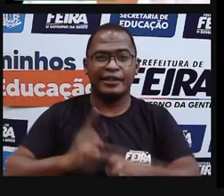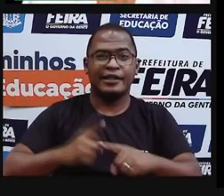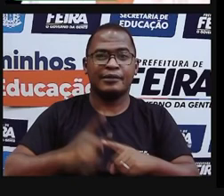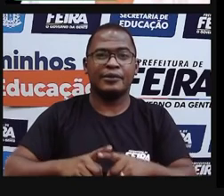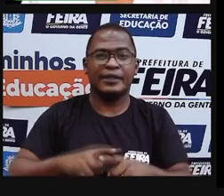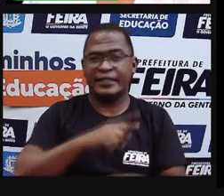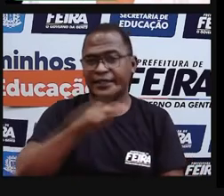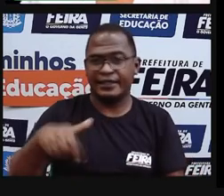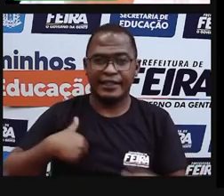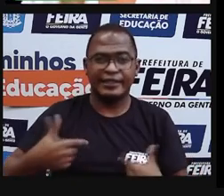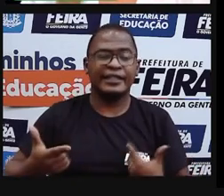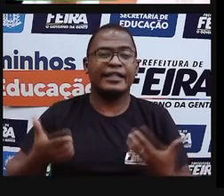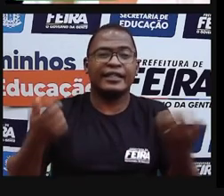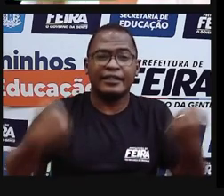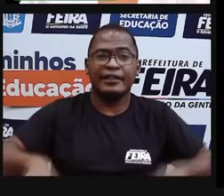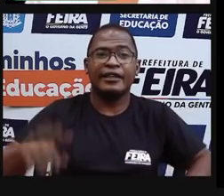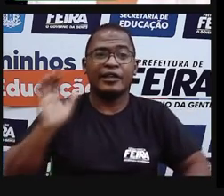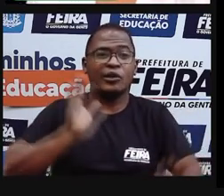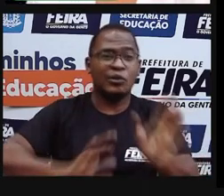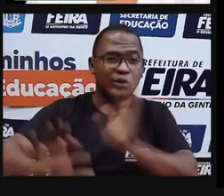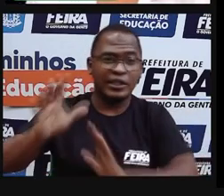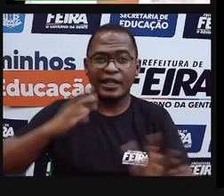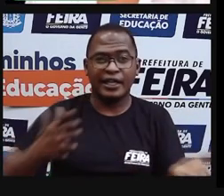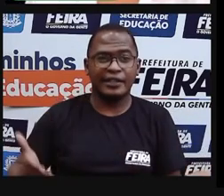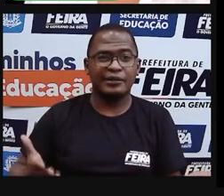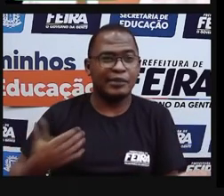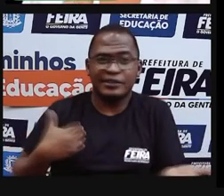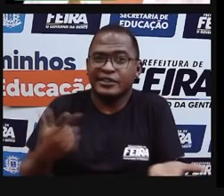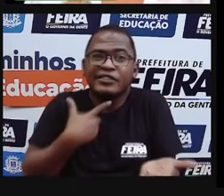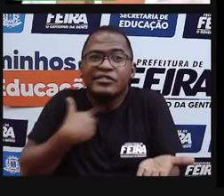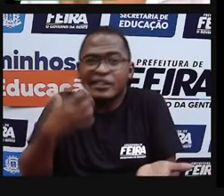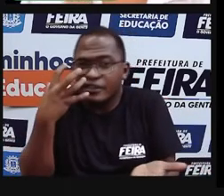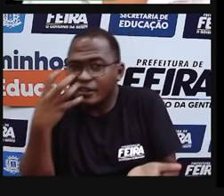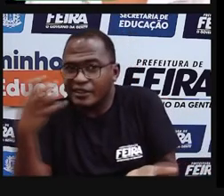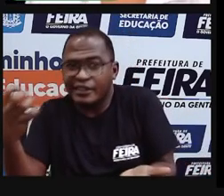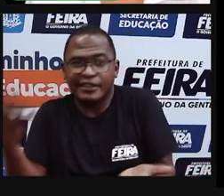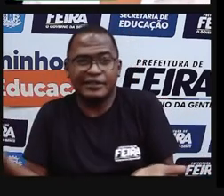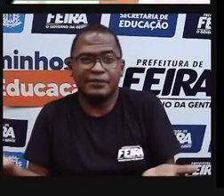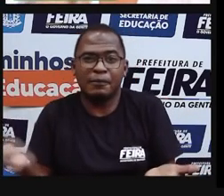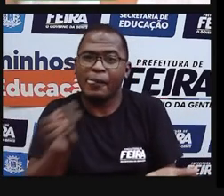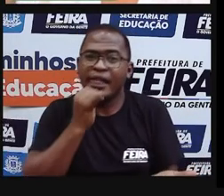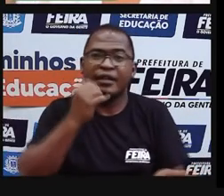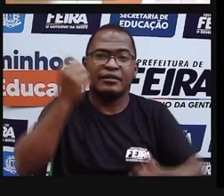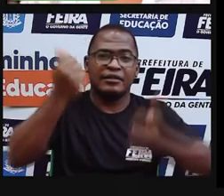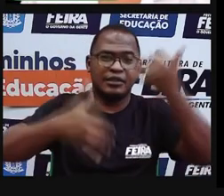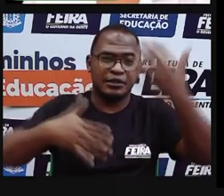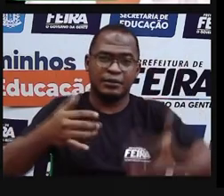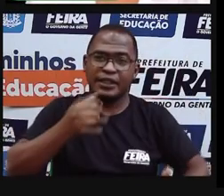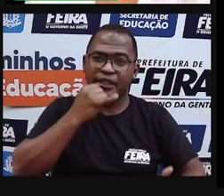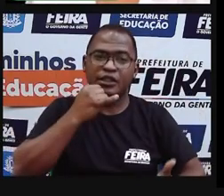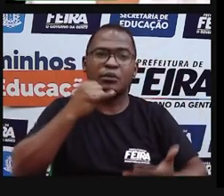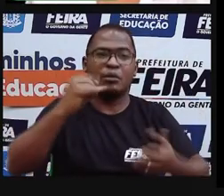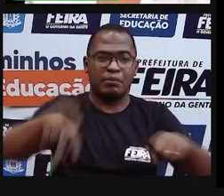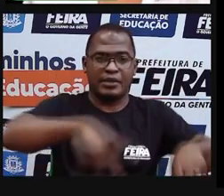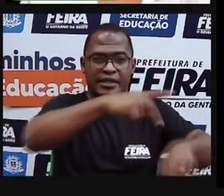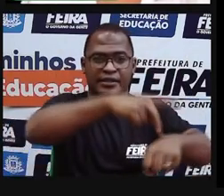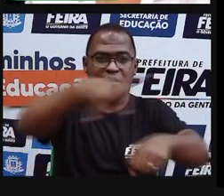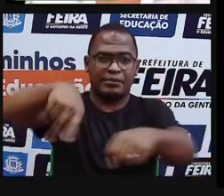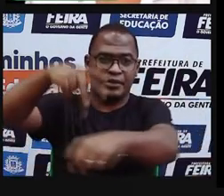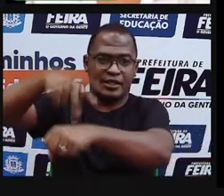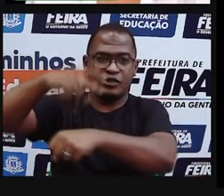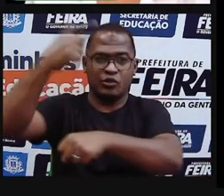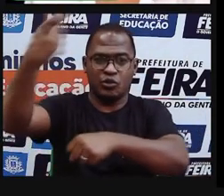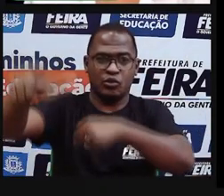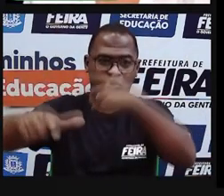atitude de prevenção. E aí, eu vou mostrar para vocês aqui, ó, alguns hábitos alimentares de outras culturas, para a gente ver um pouco da